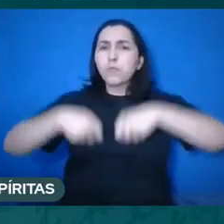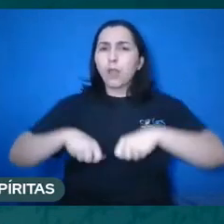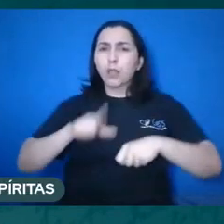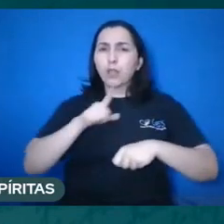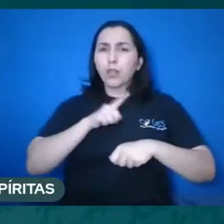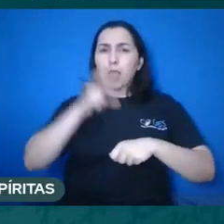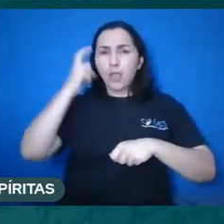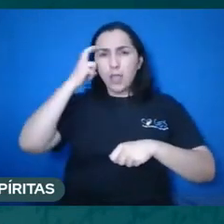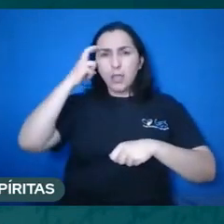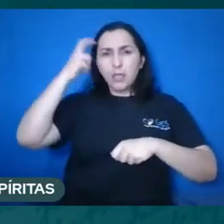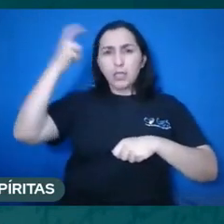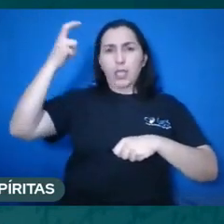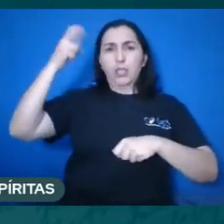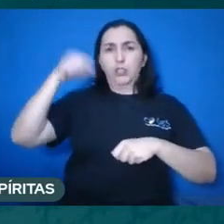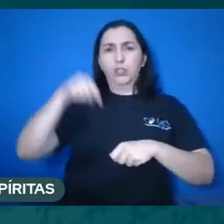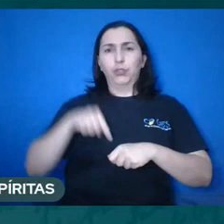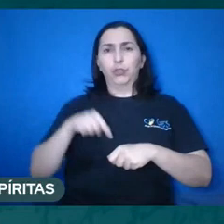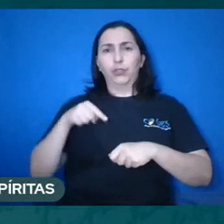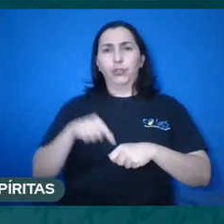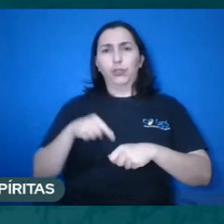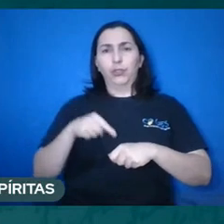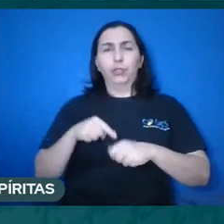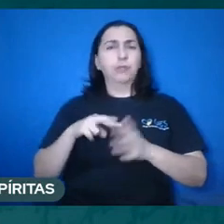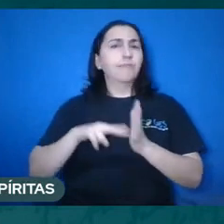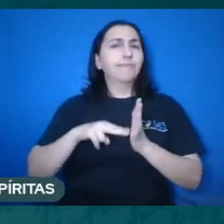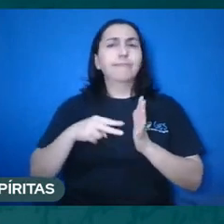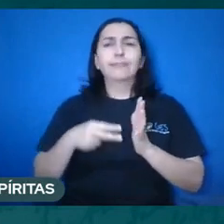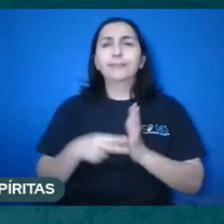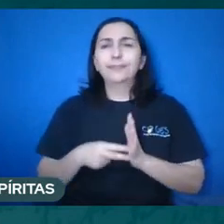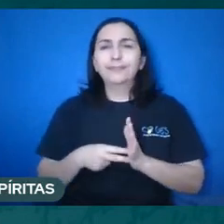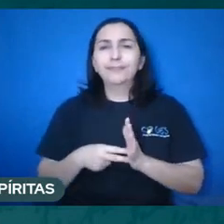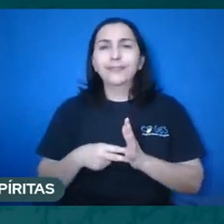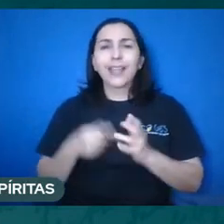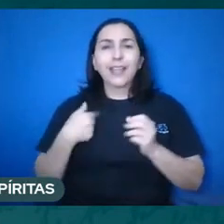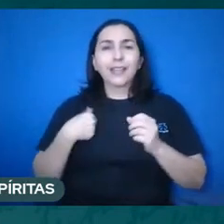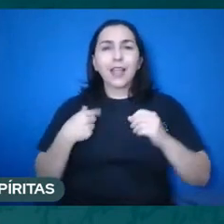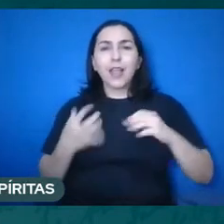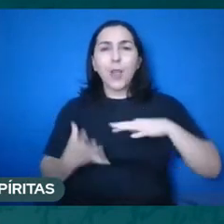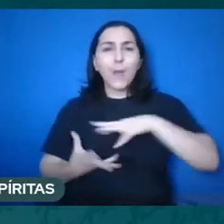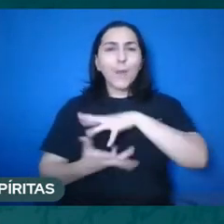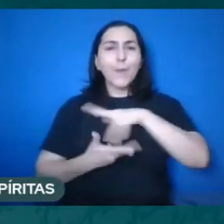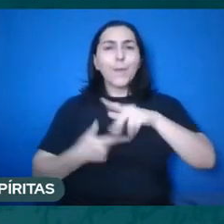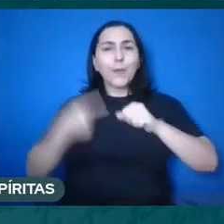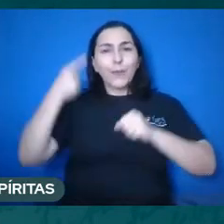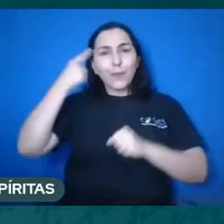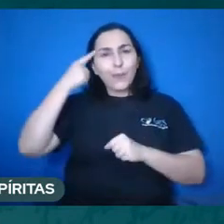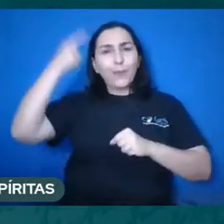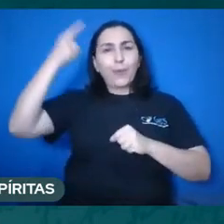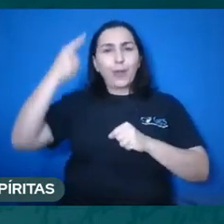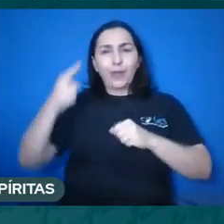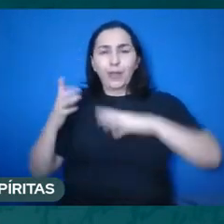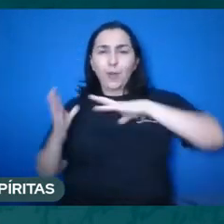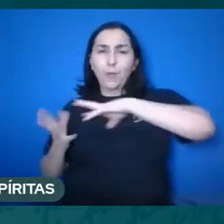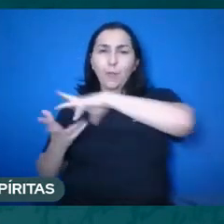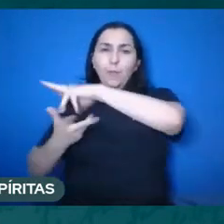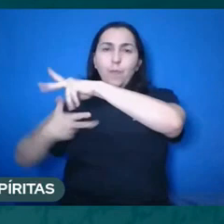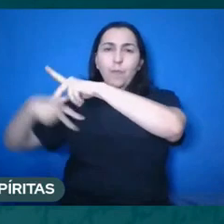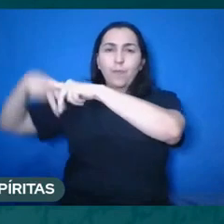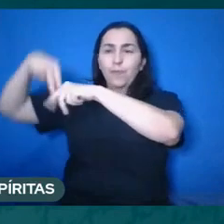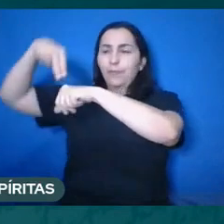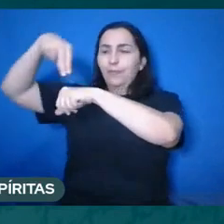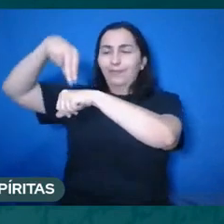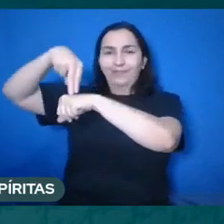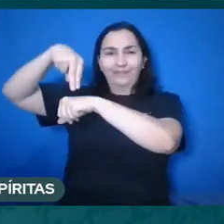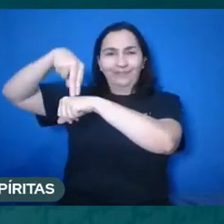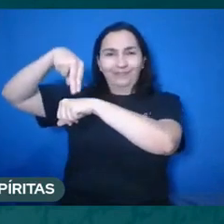mundo da intelectualidade, ele se referia ao mundo das ideias, que era o mundo espiritual, que nós dissemos na